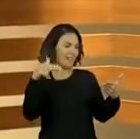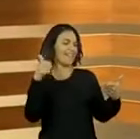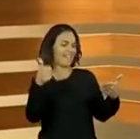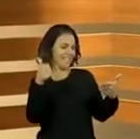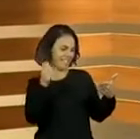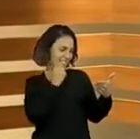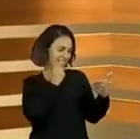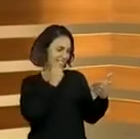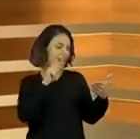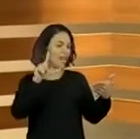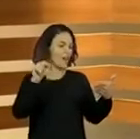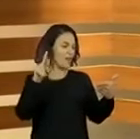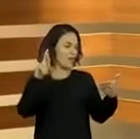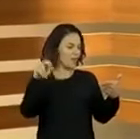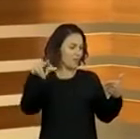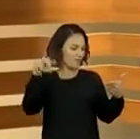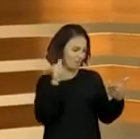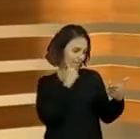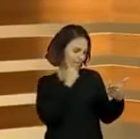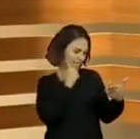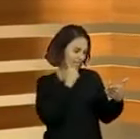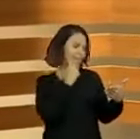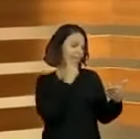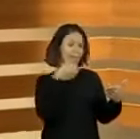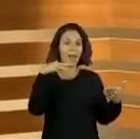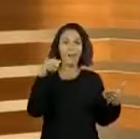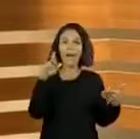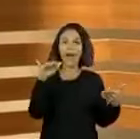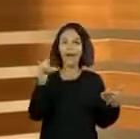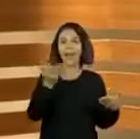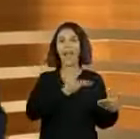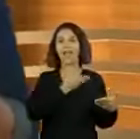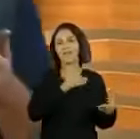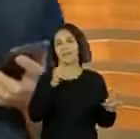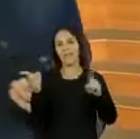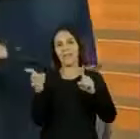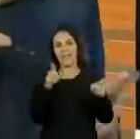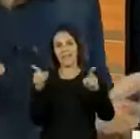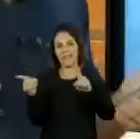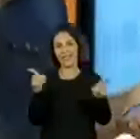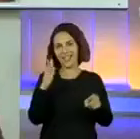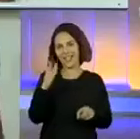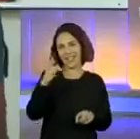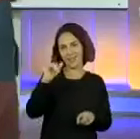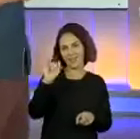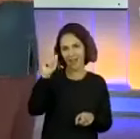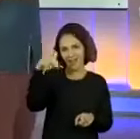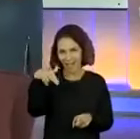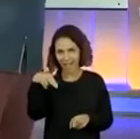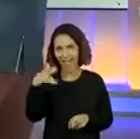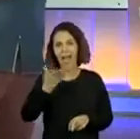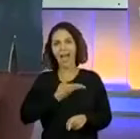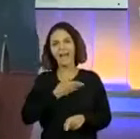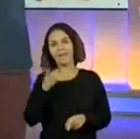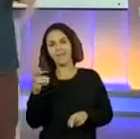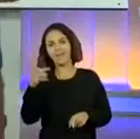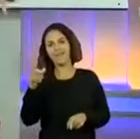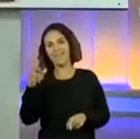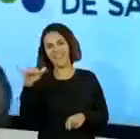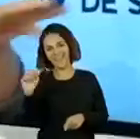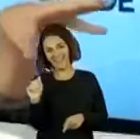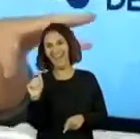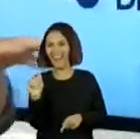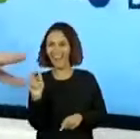Lorena, Maria. Maria, inclusive, amiga do Brian, eu já descobri aqui, Galera, a gente vai criando essa relação